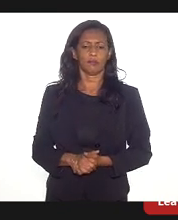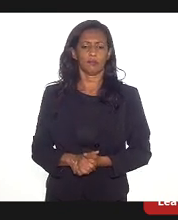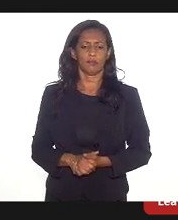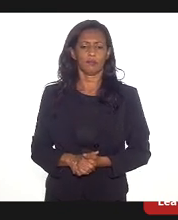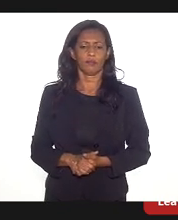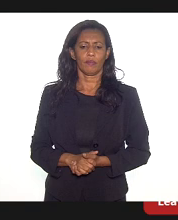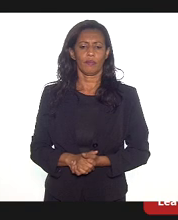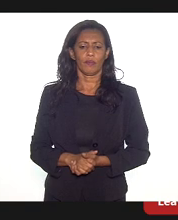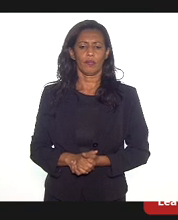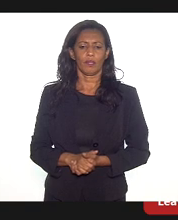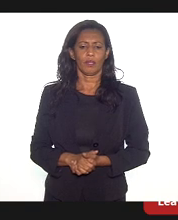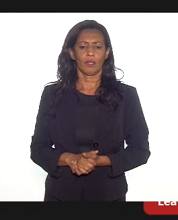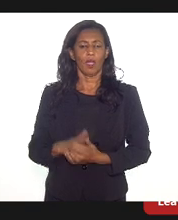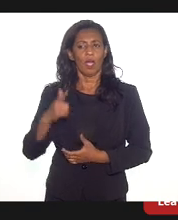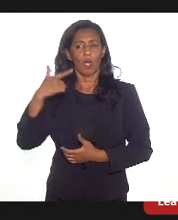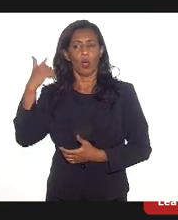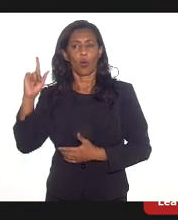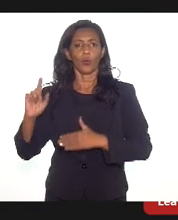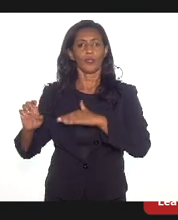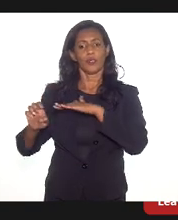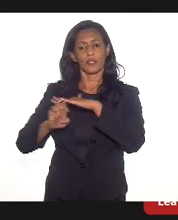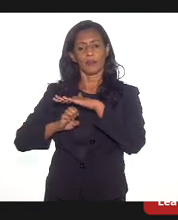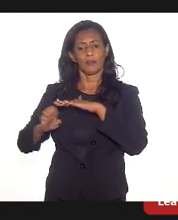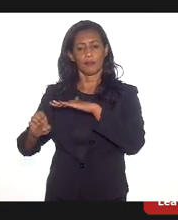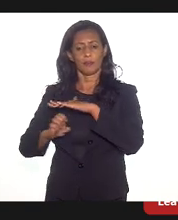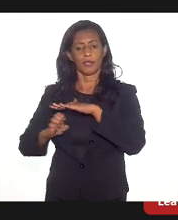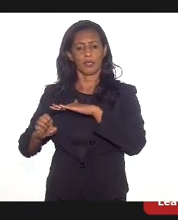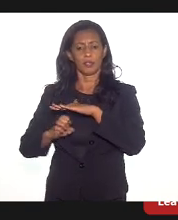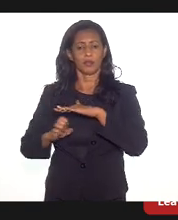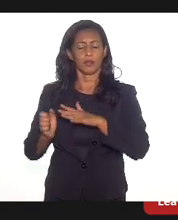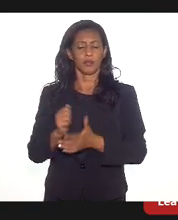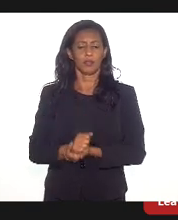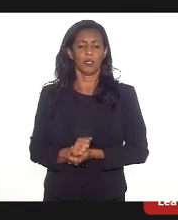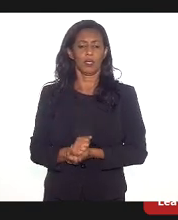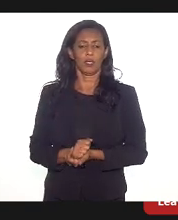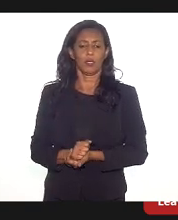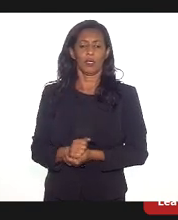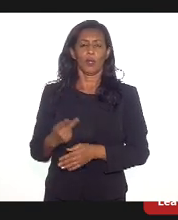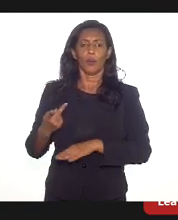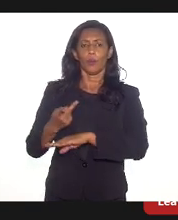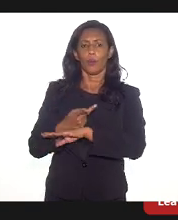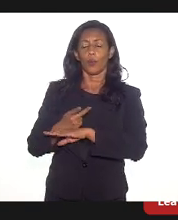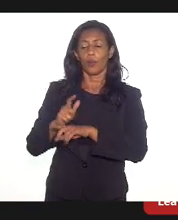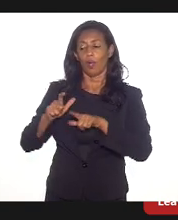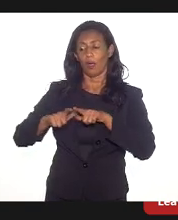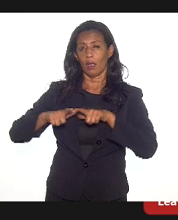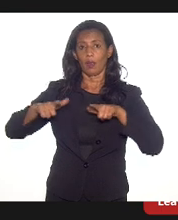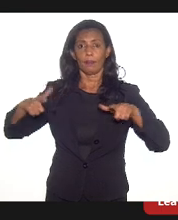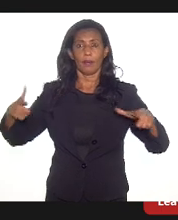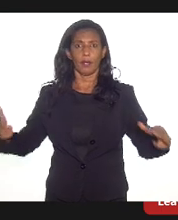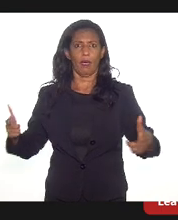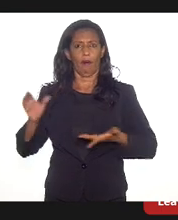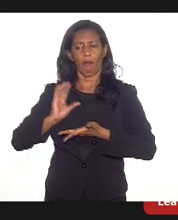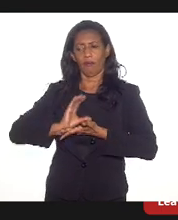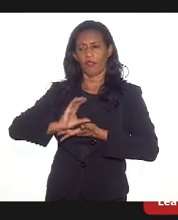outras empresas, etc. no sentido de buscar ampliar o investimento, de